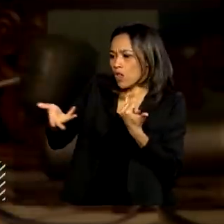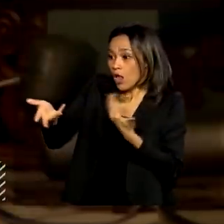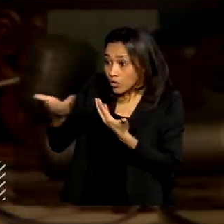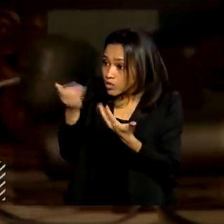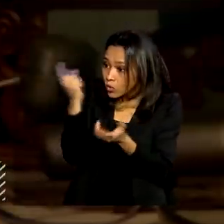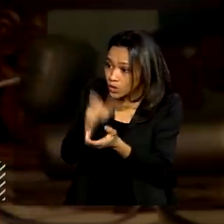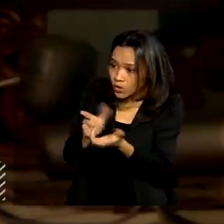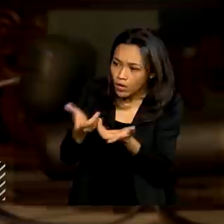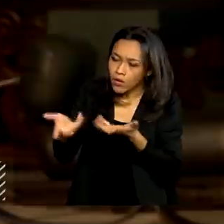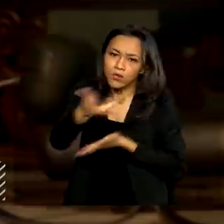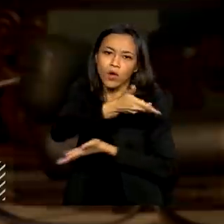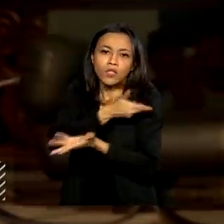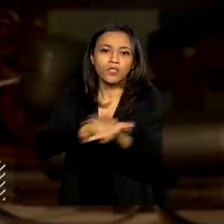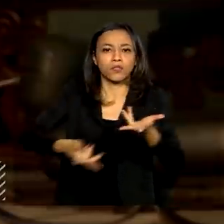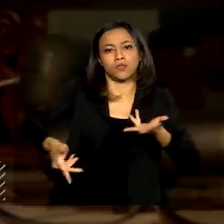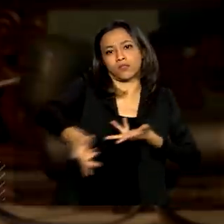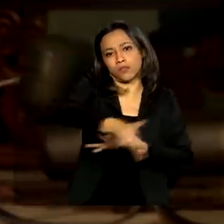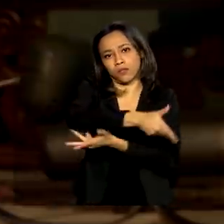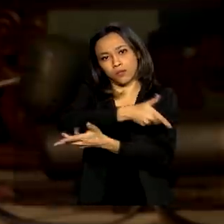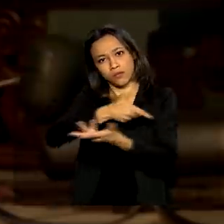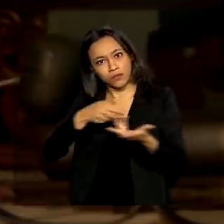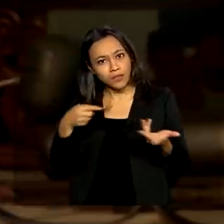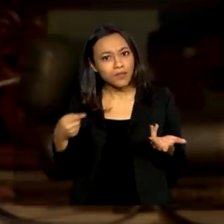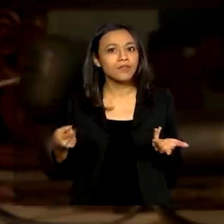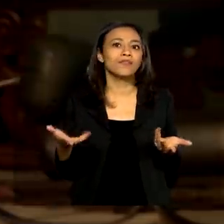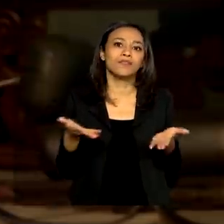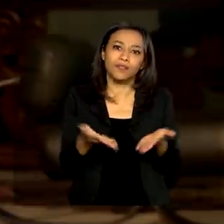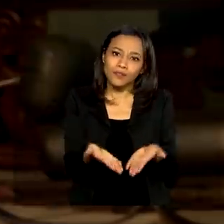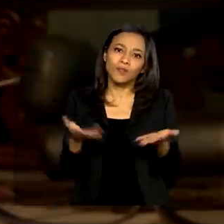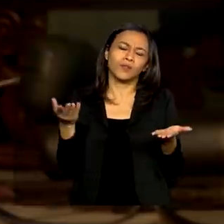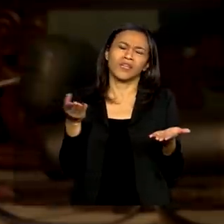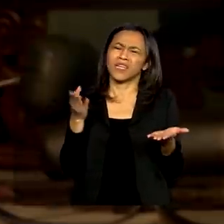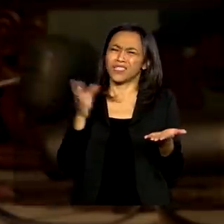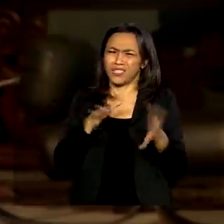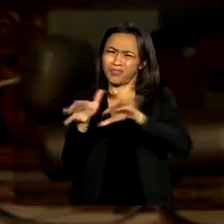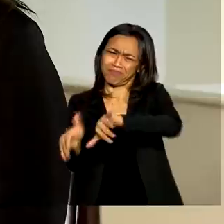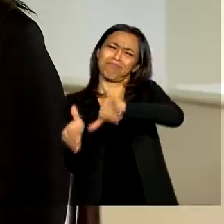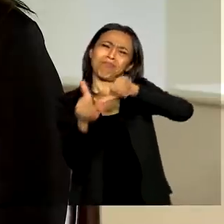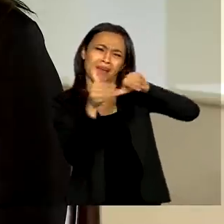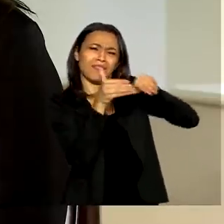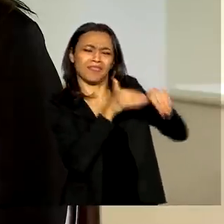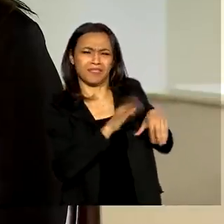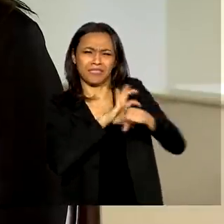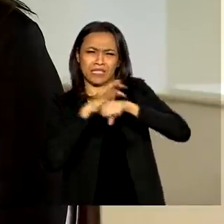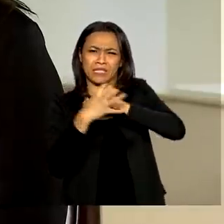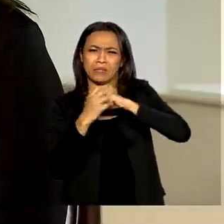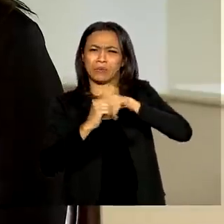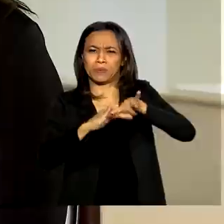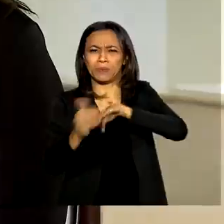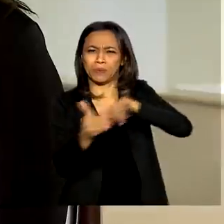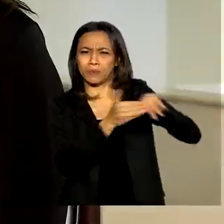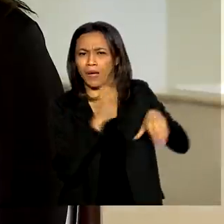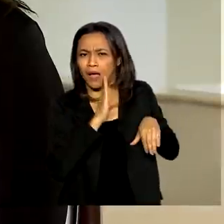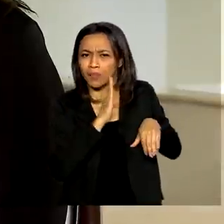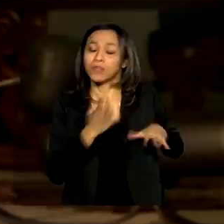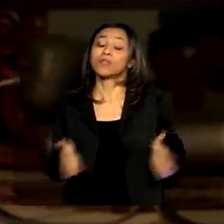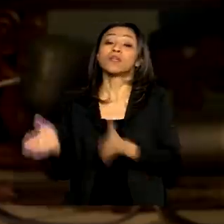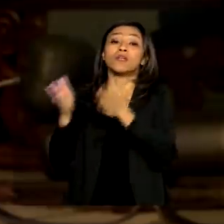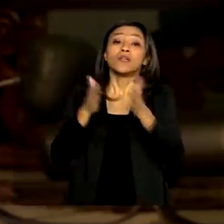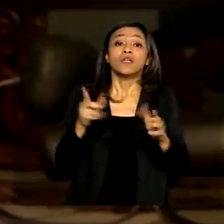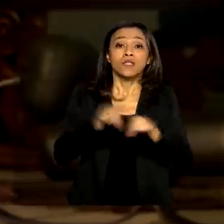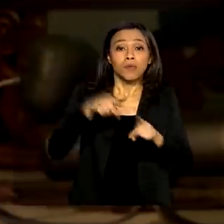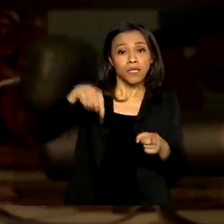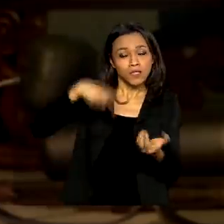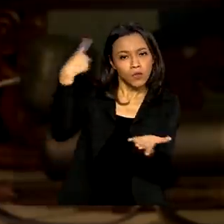geral nessa nossa espaçonave-terra desse vírus o mais rápido possível. Nessa relação internacional, nós também assinamos,